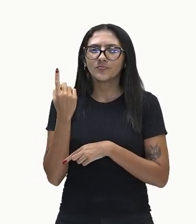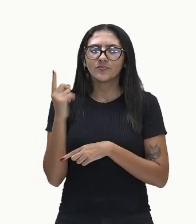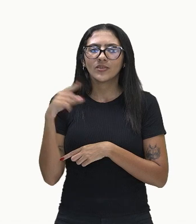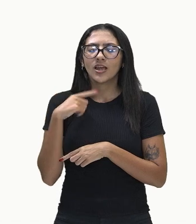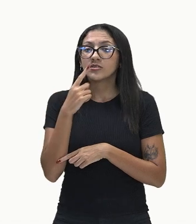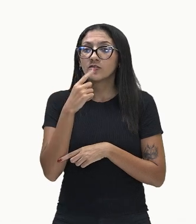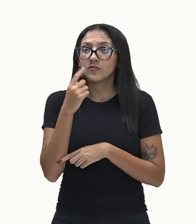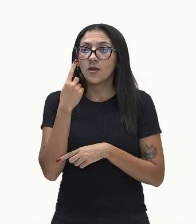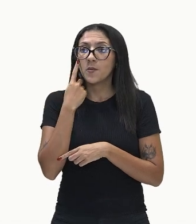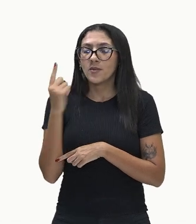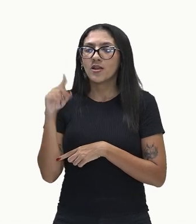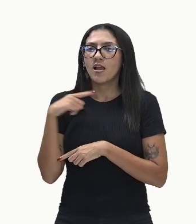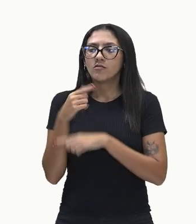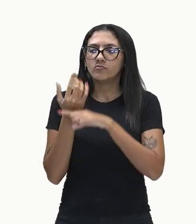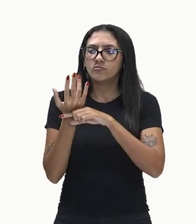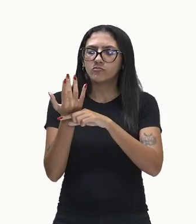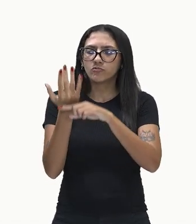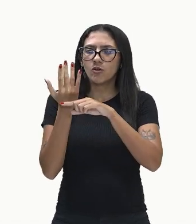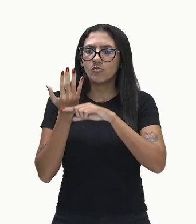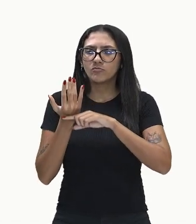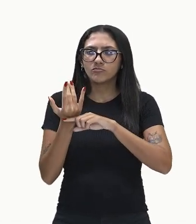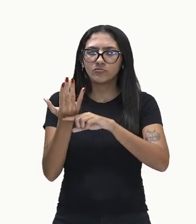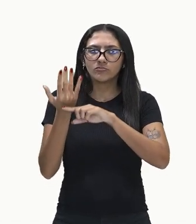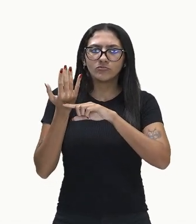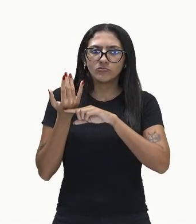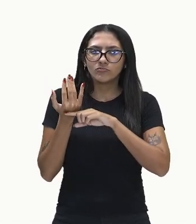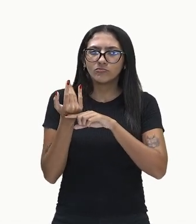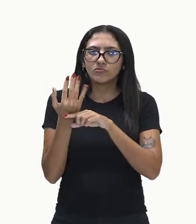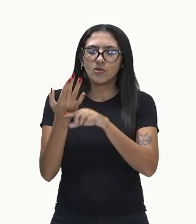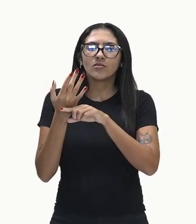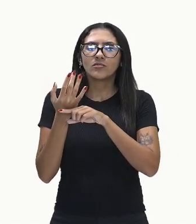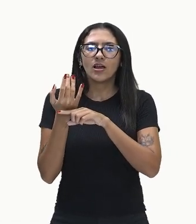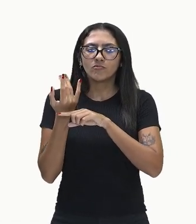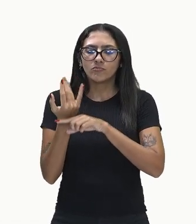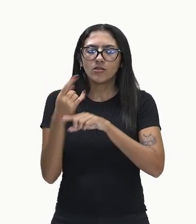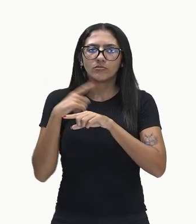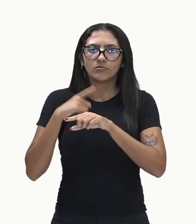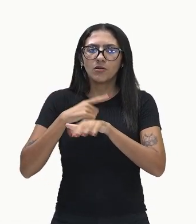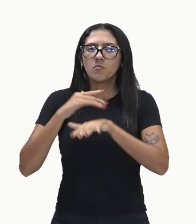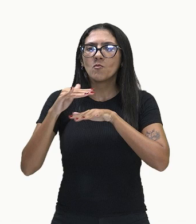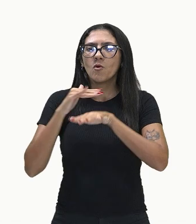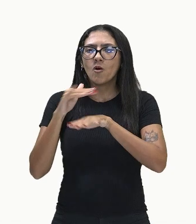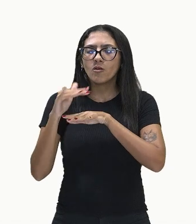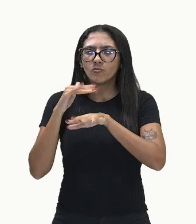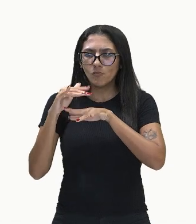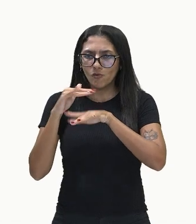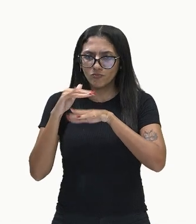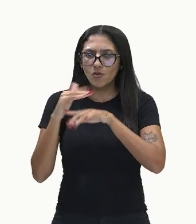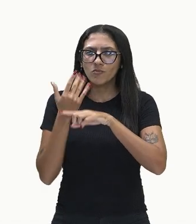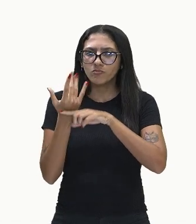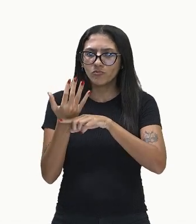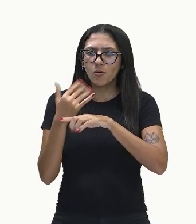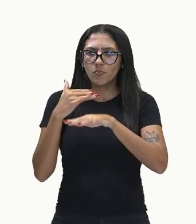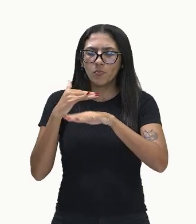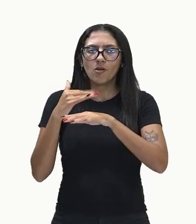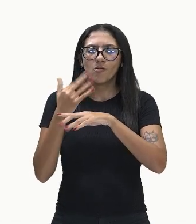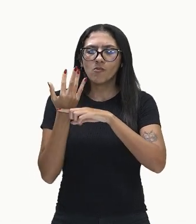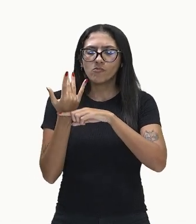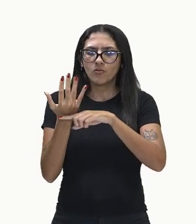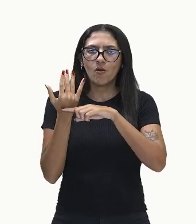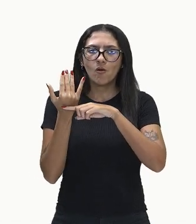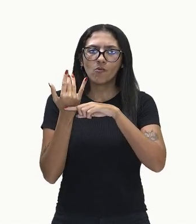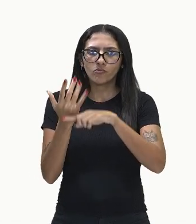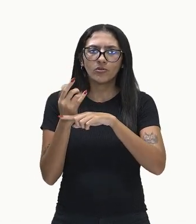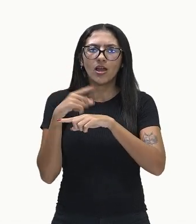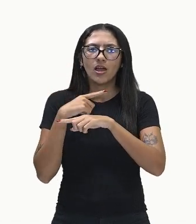destacar pra vocês, ele tá na membrana das células. Esses cílios vibram, né, se transformam num impulso, num impulso